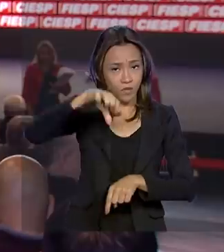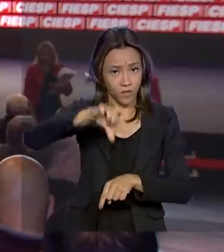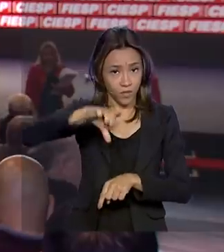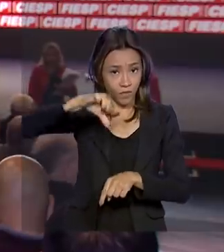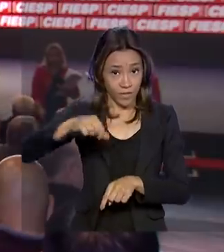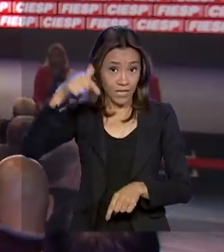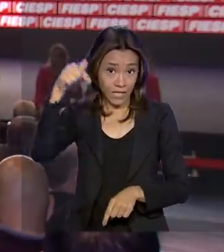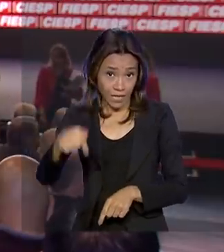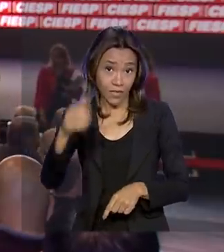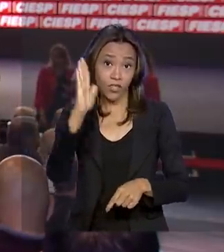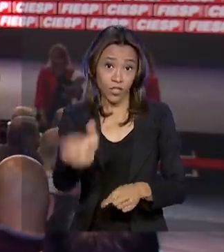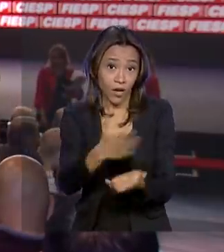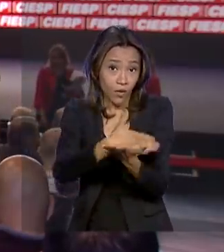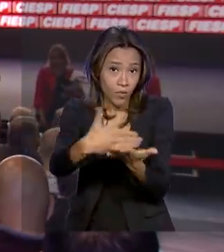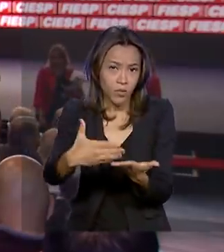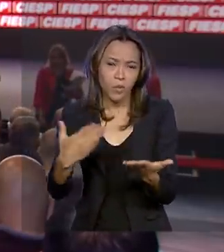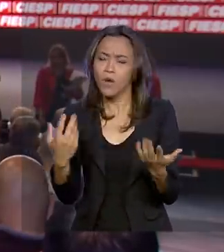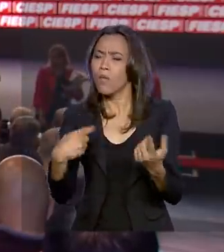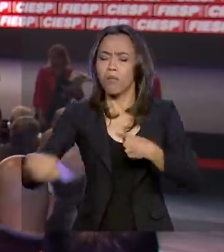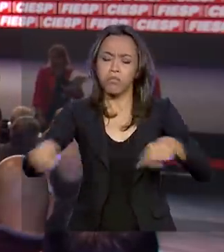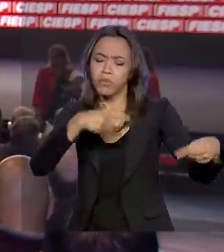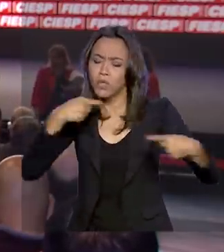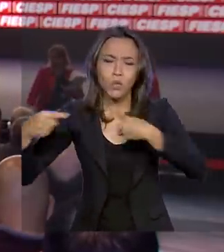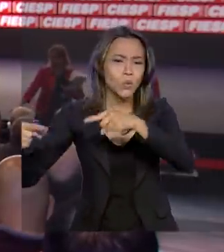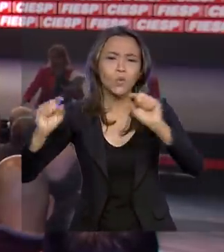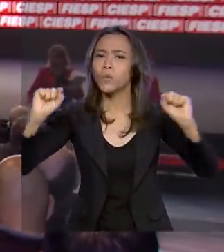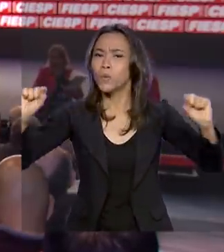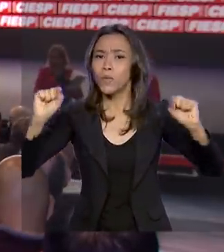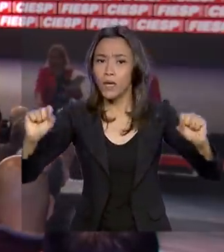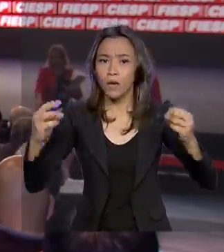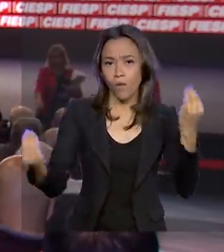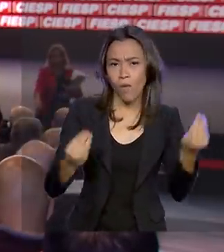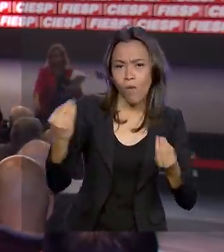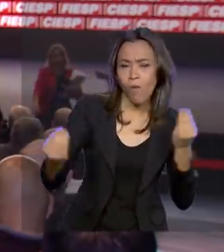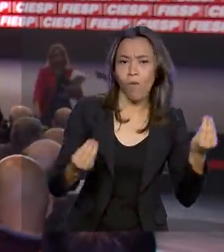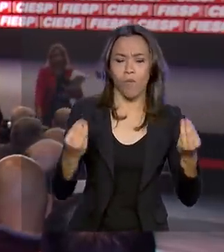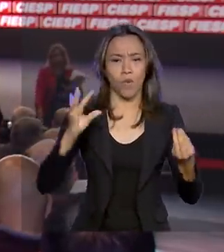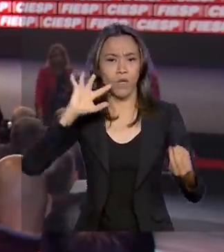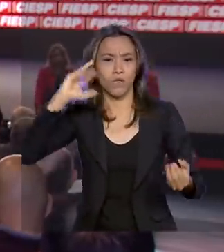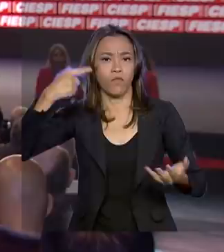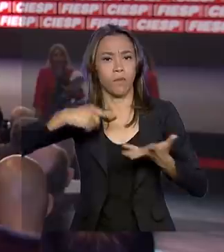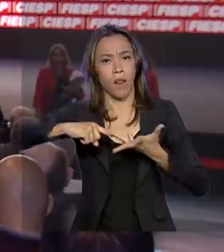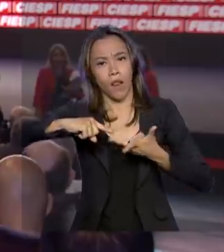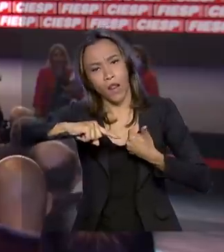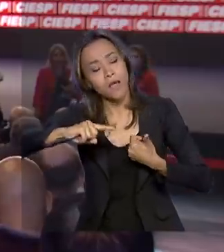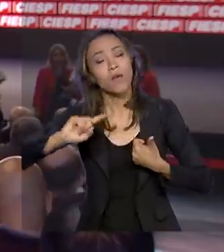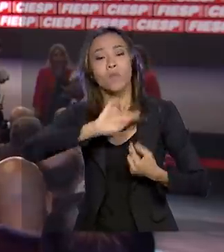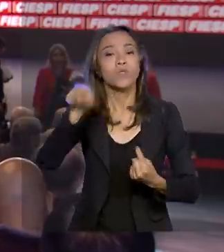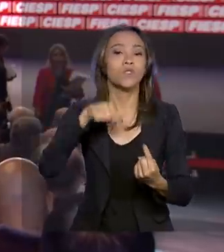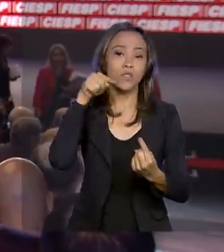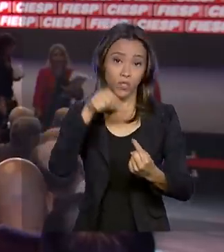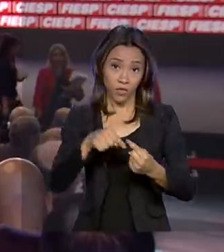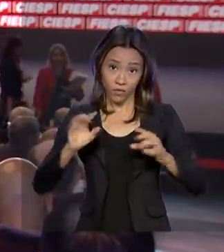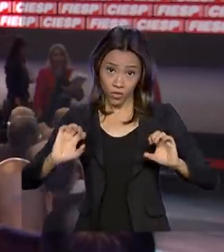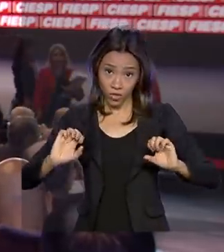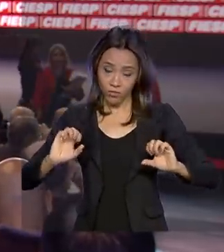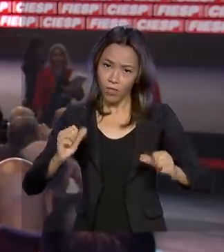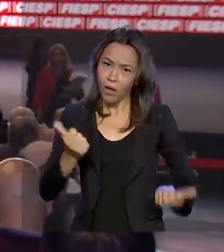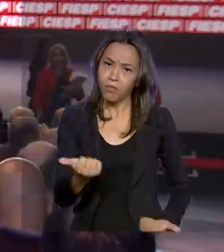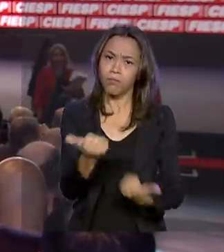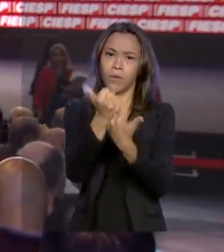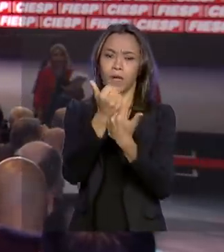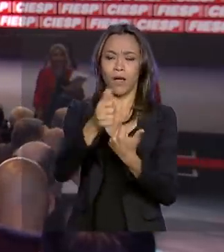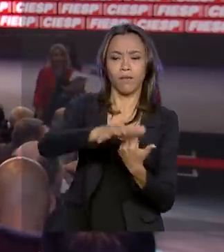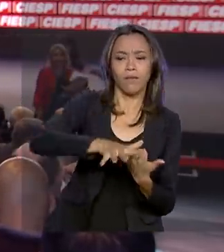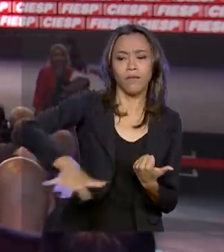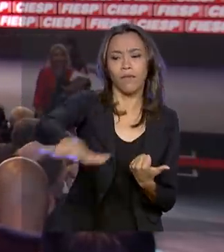Os participantes discutem os obstáculos e as ações necessárias para o fortalecimento do setor da construção